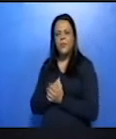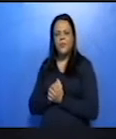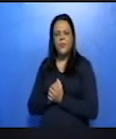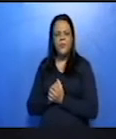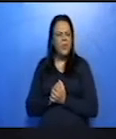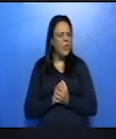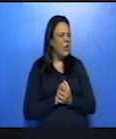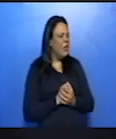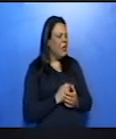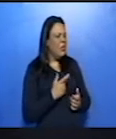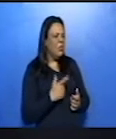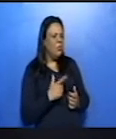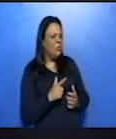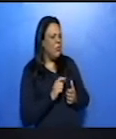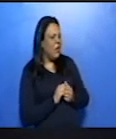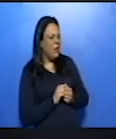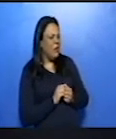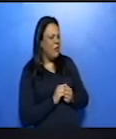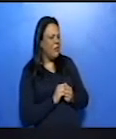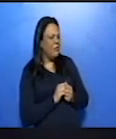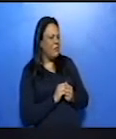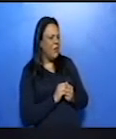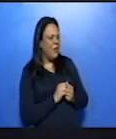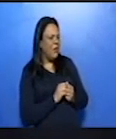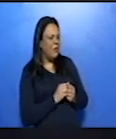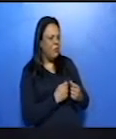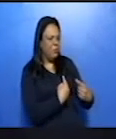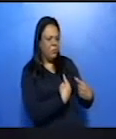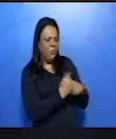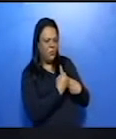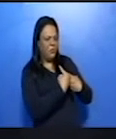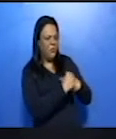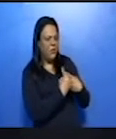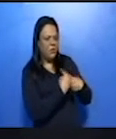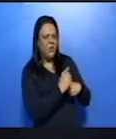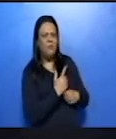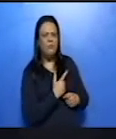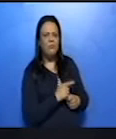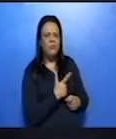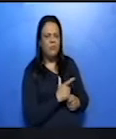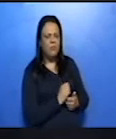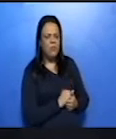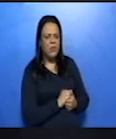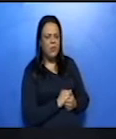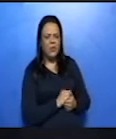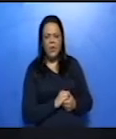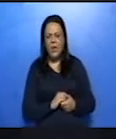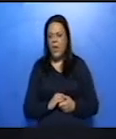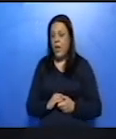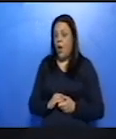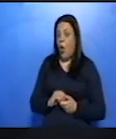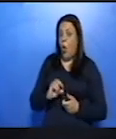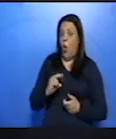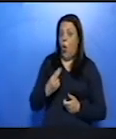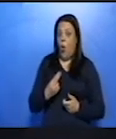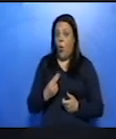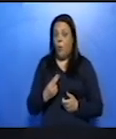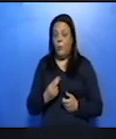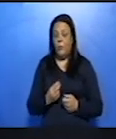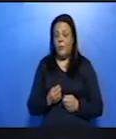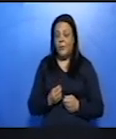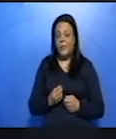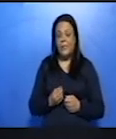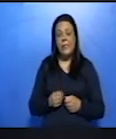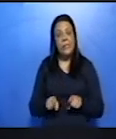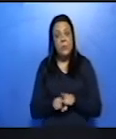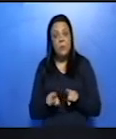Advertiu também que eram urgentes e que fizeram mal em demorar-se tanto. Podia ser algum negócio grave, gravíssimo. Então, ele pensa